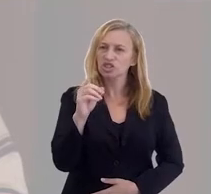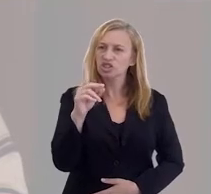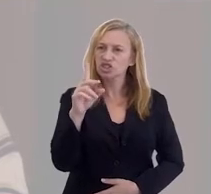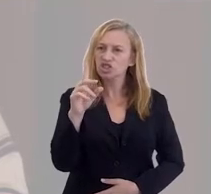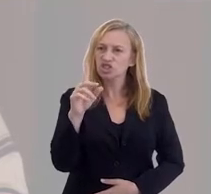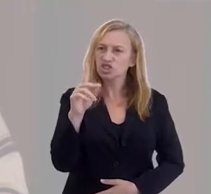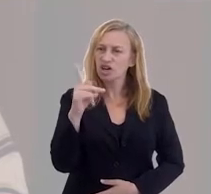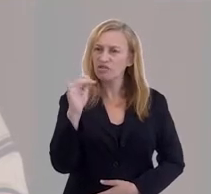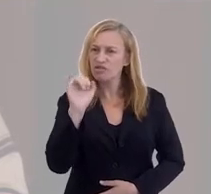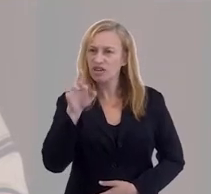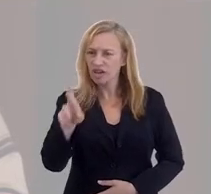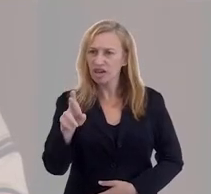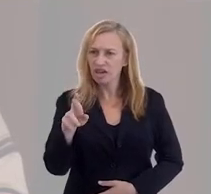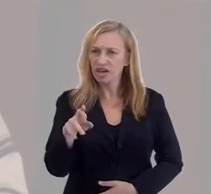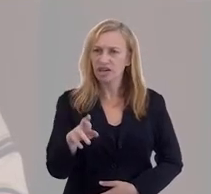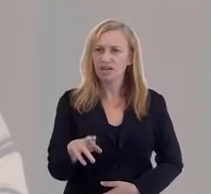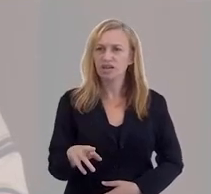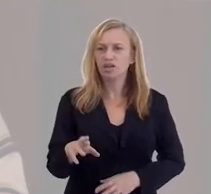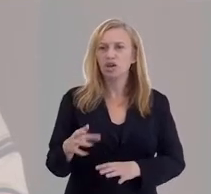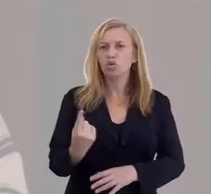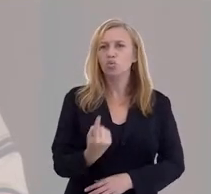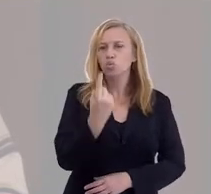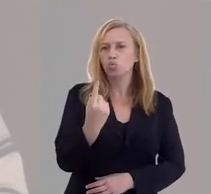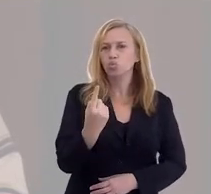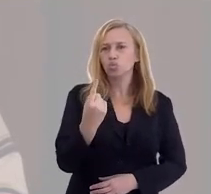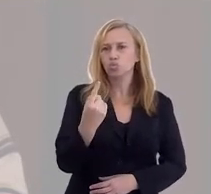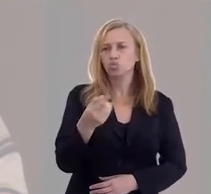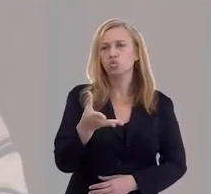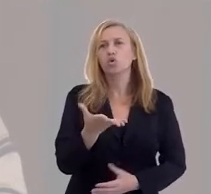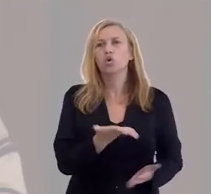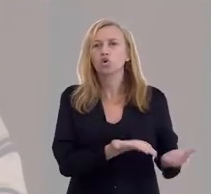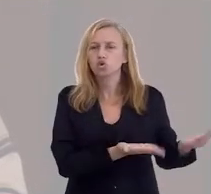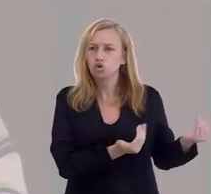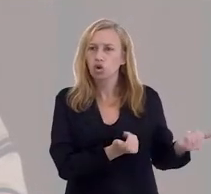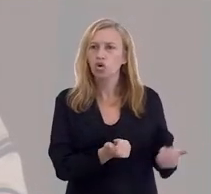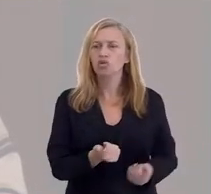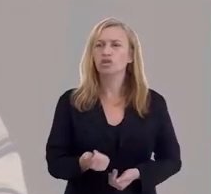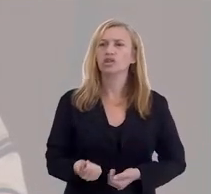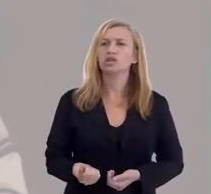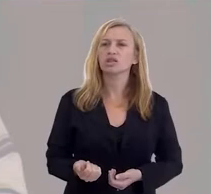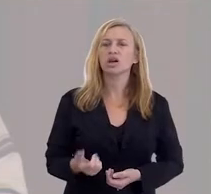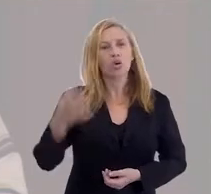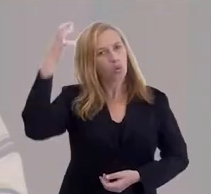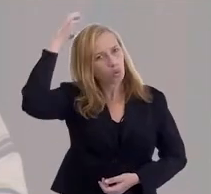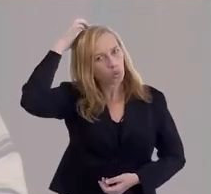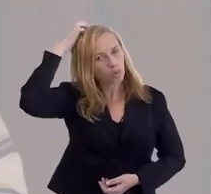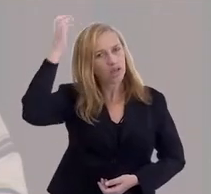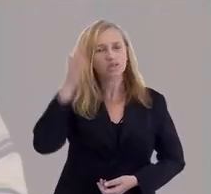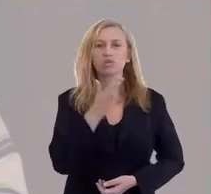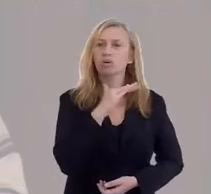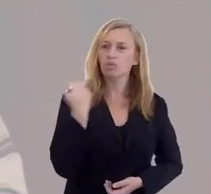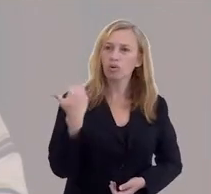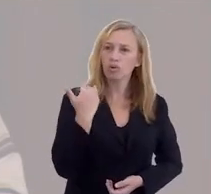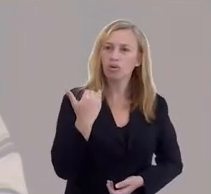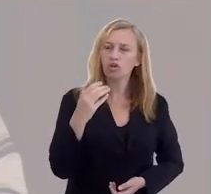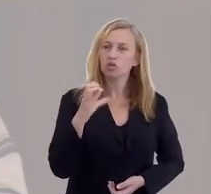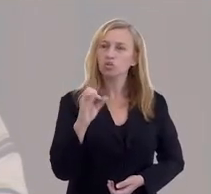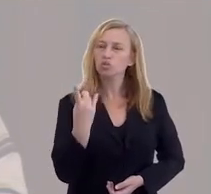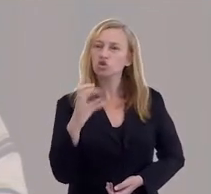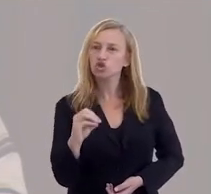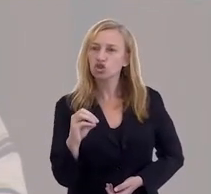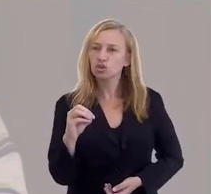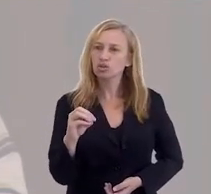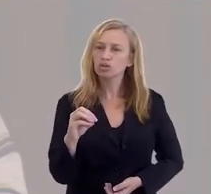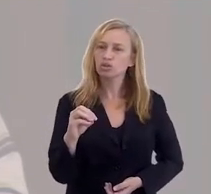que fez com que se absolvesse um jovem que estava sendo acusado de